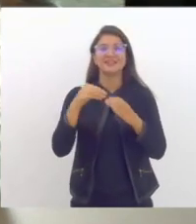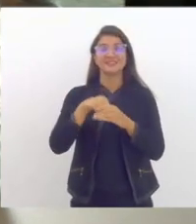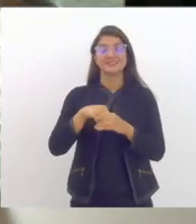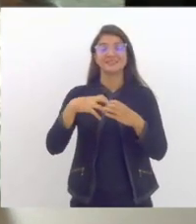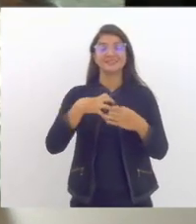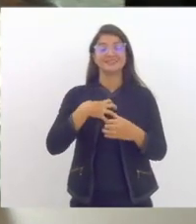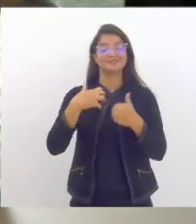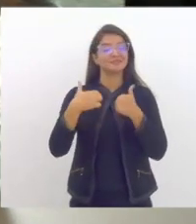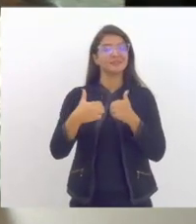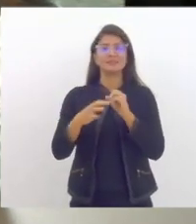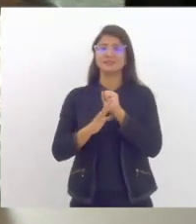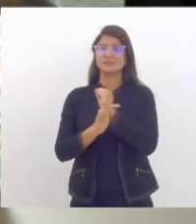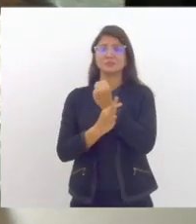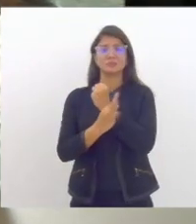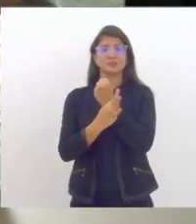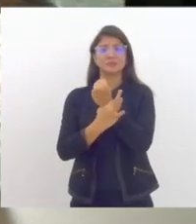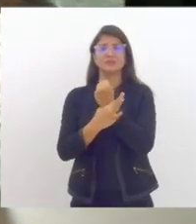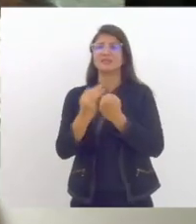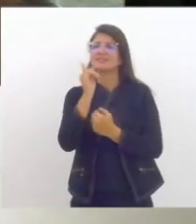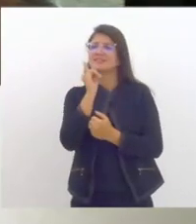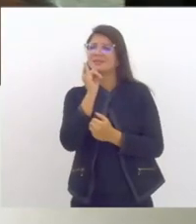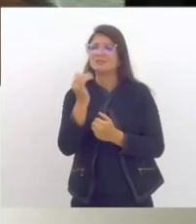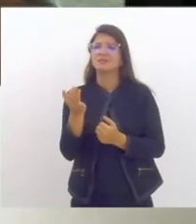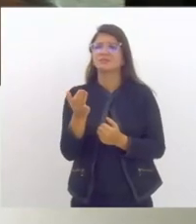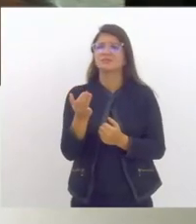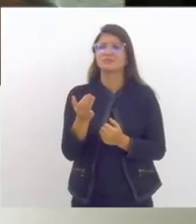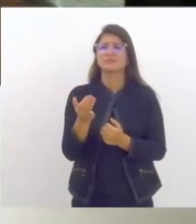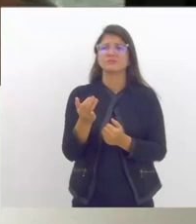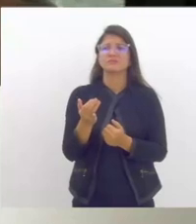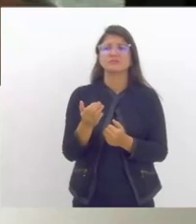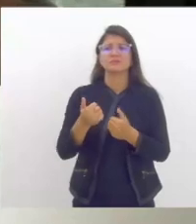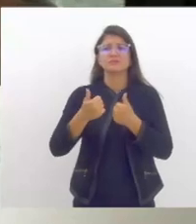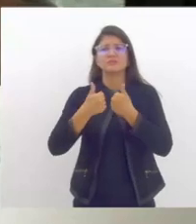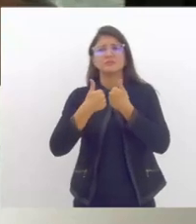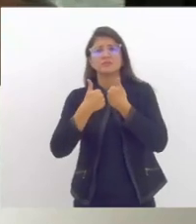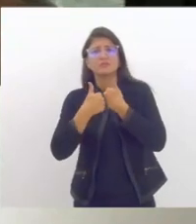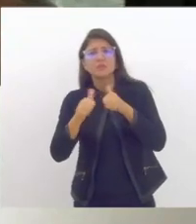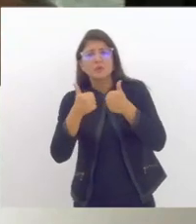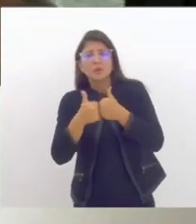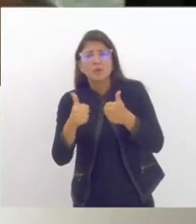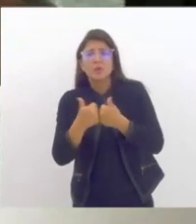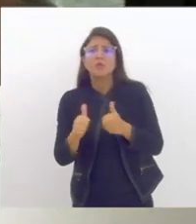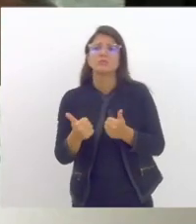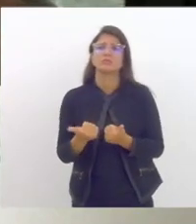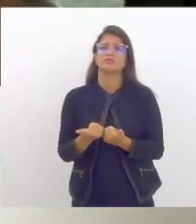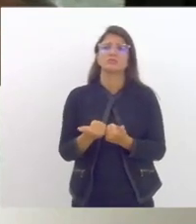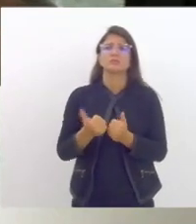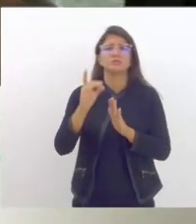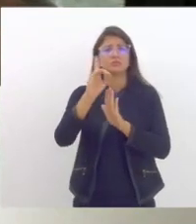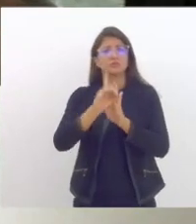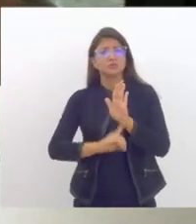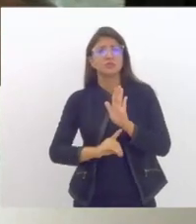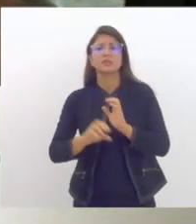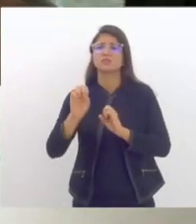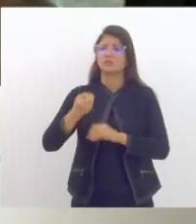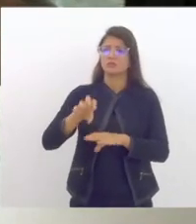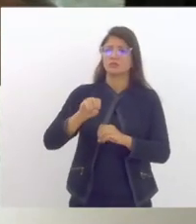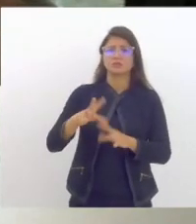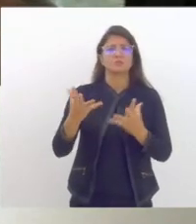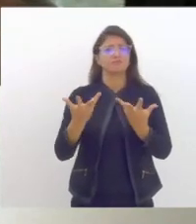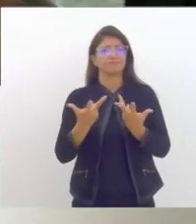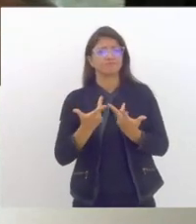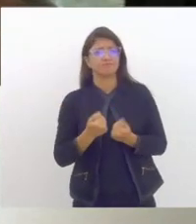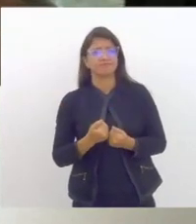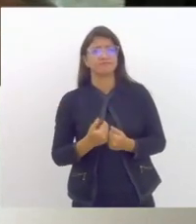o direito sem ser interrompido no transporte o direito à educação de qualidade, da sua